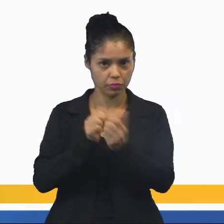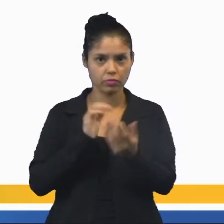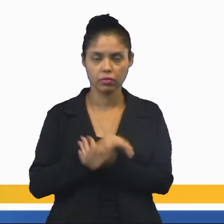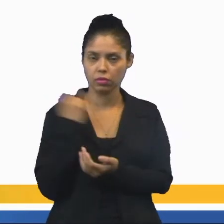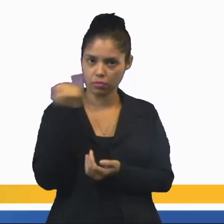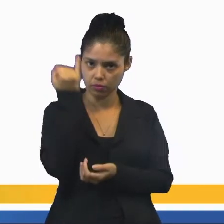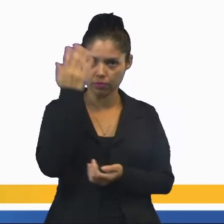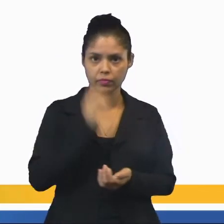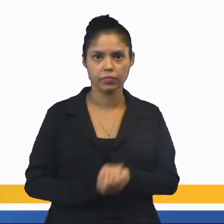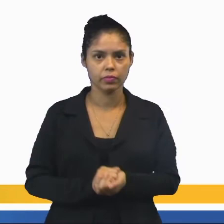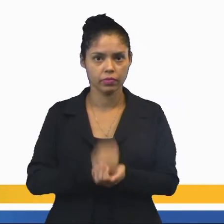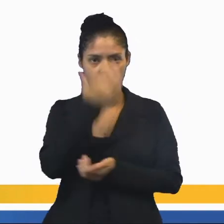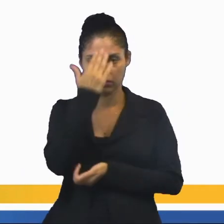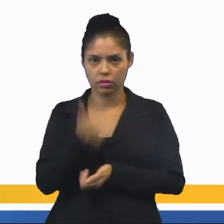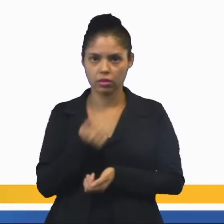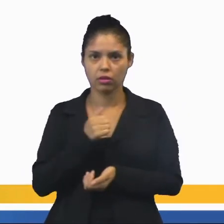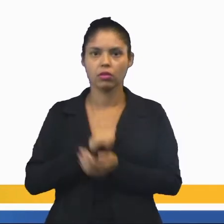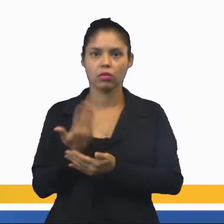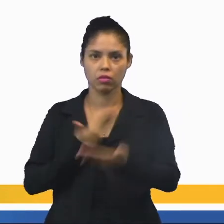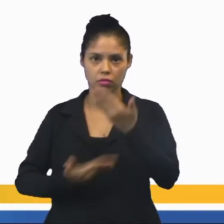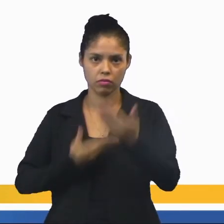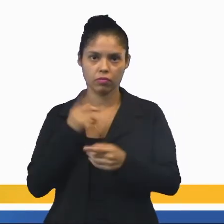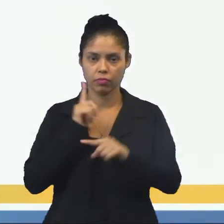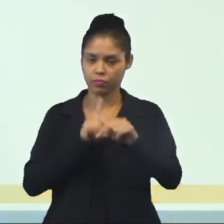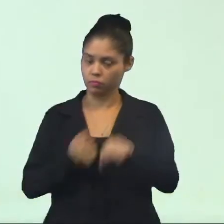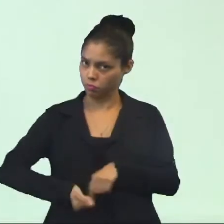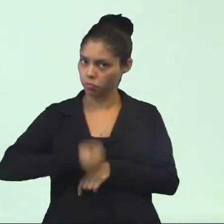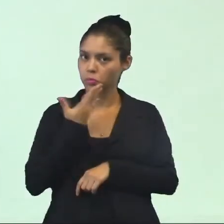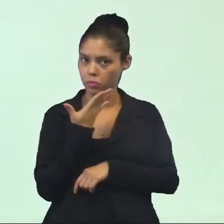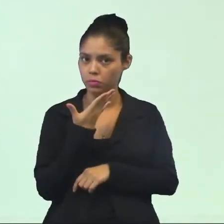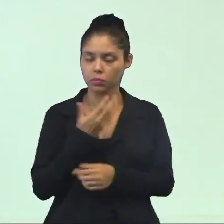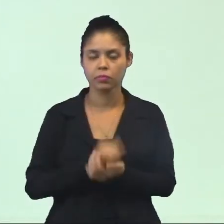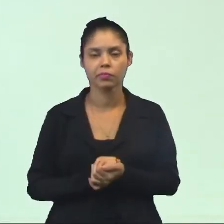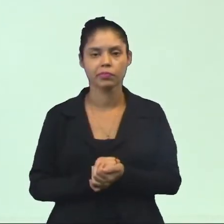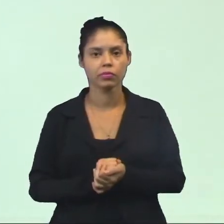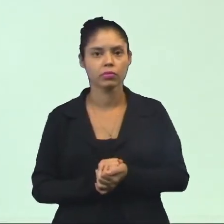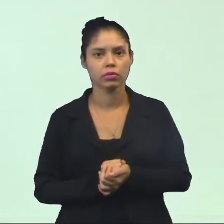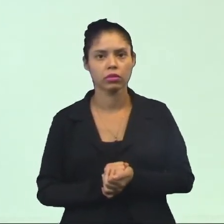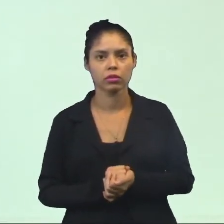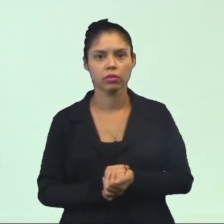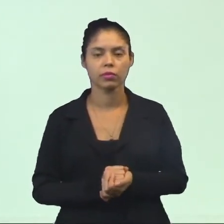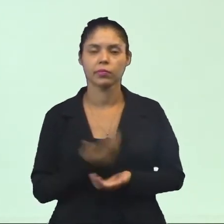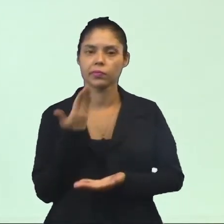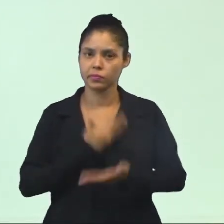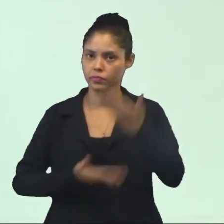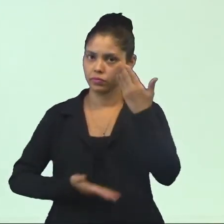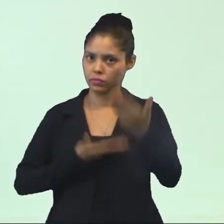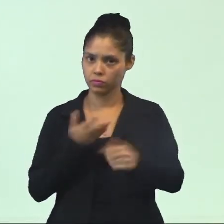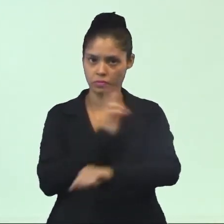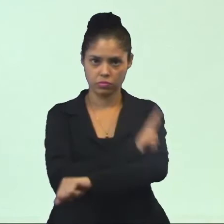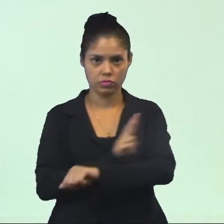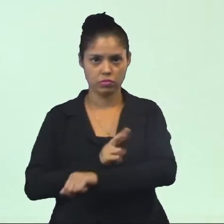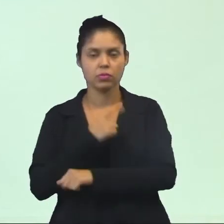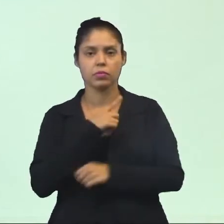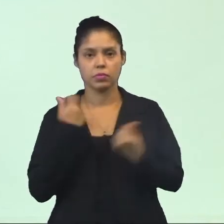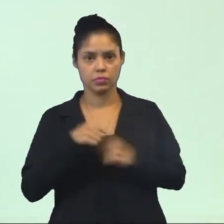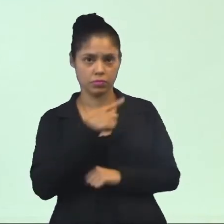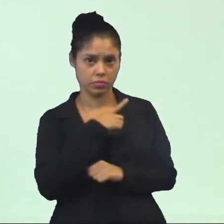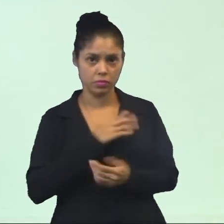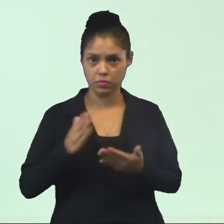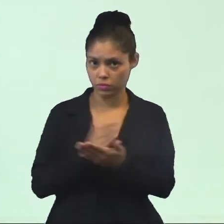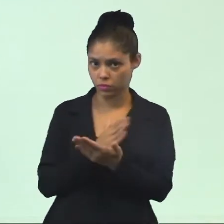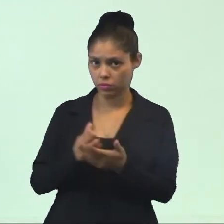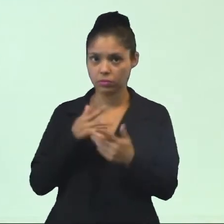importante que esse convívio positivo, o convívio positivo entre as religiões, seja algo que toda a